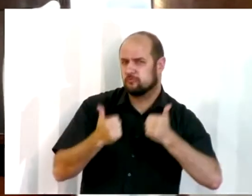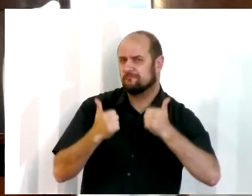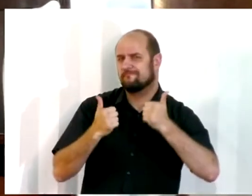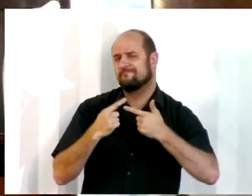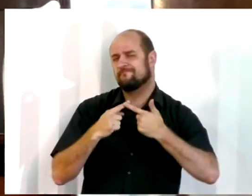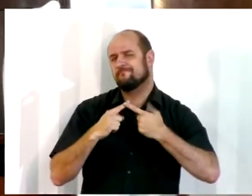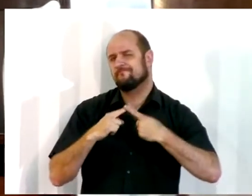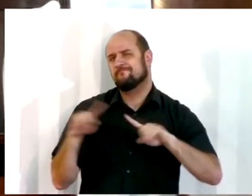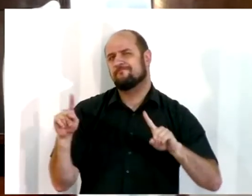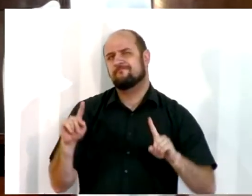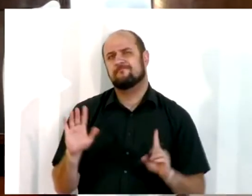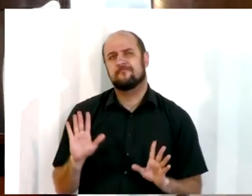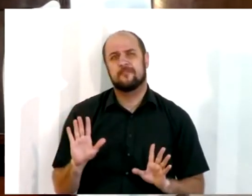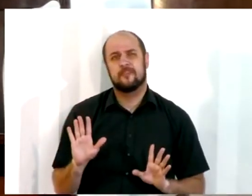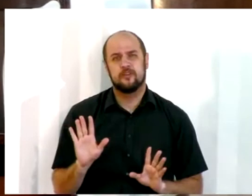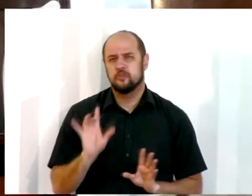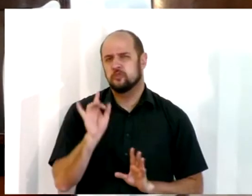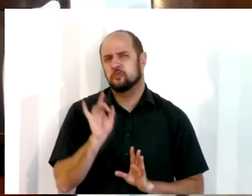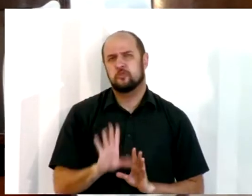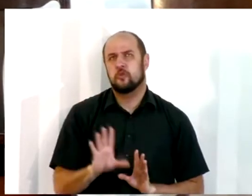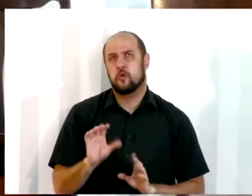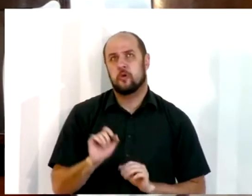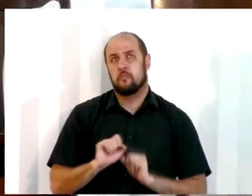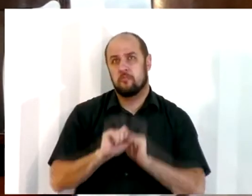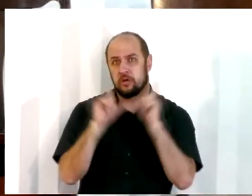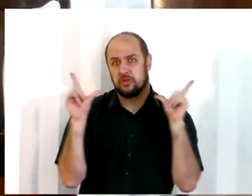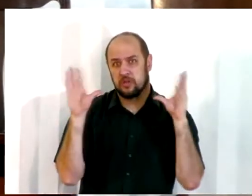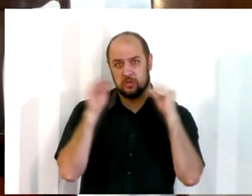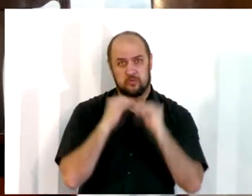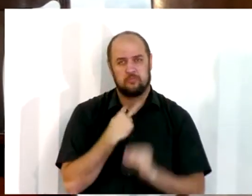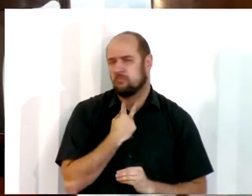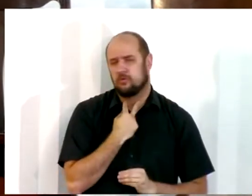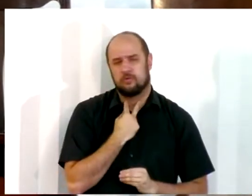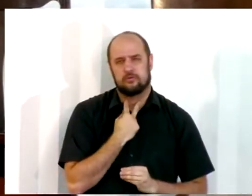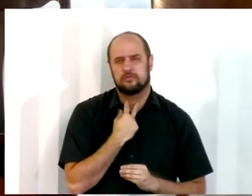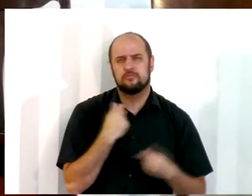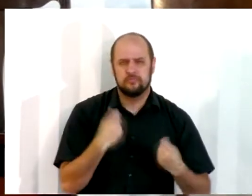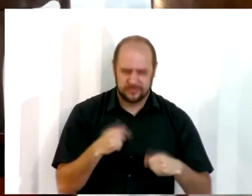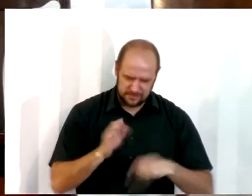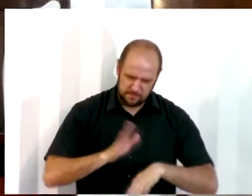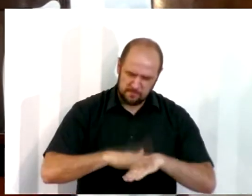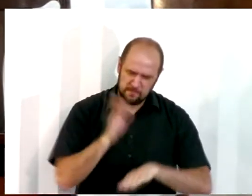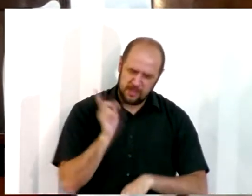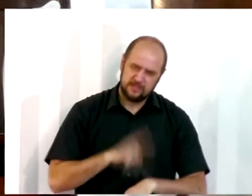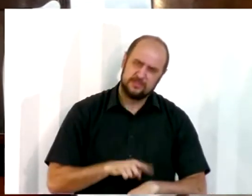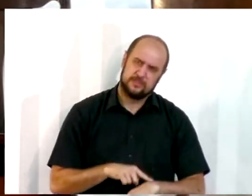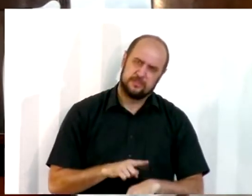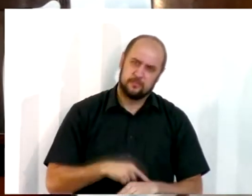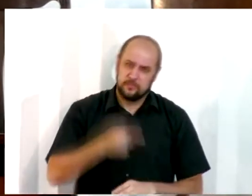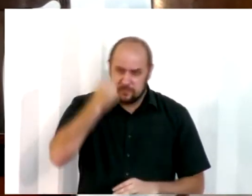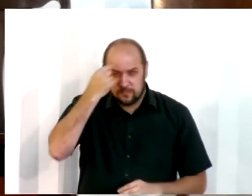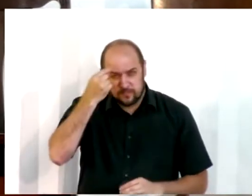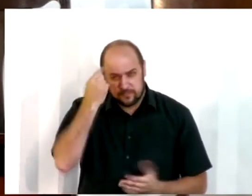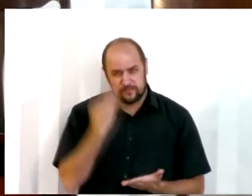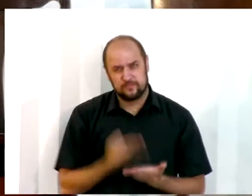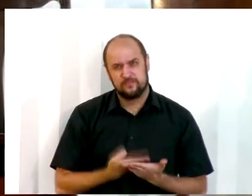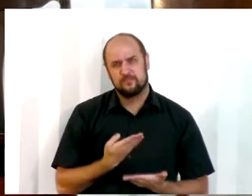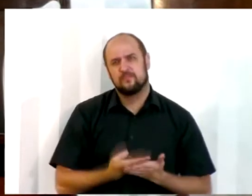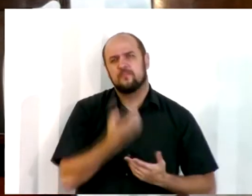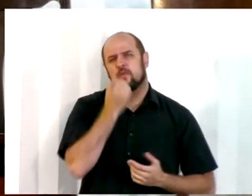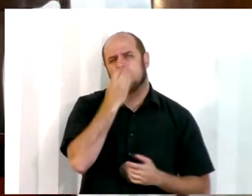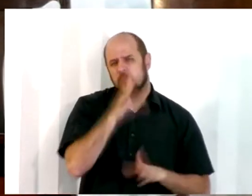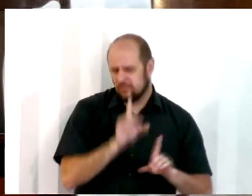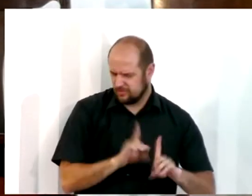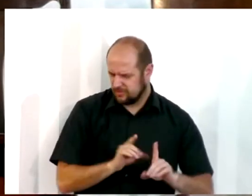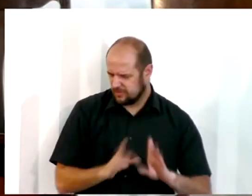mas não reserve a sua vida só para esses momentos, você precisará demorar-se mais na Palavra, meditar, estudar, um bom discípulo de Jesus,